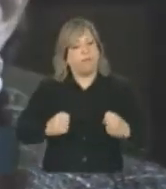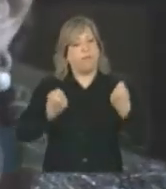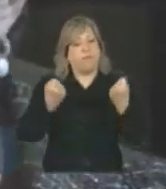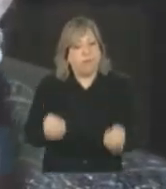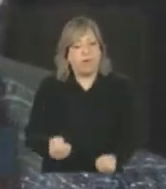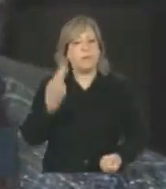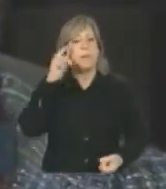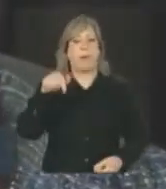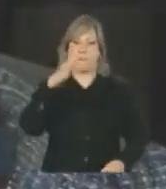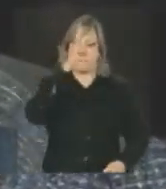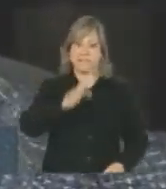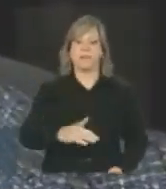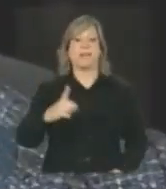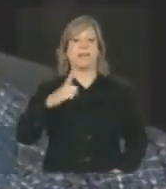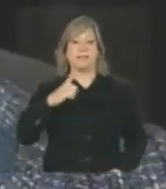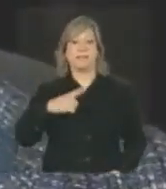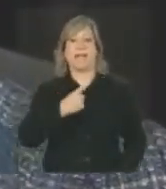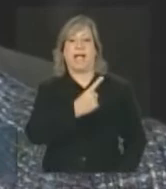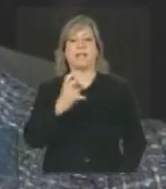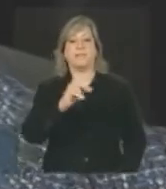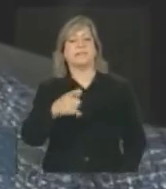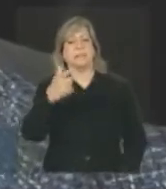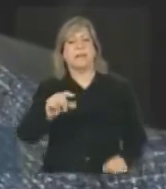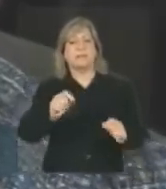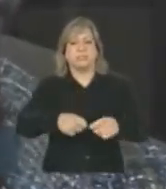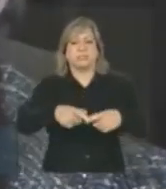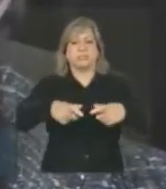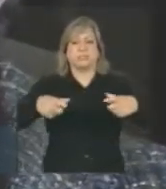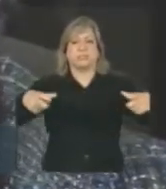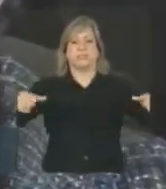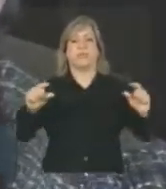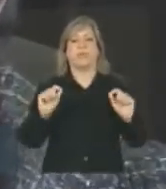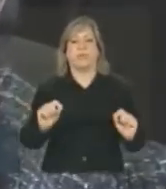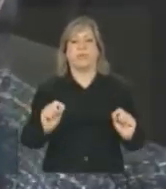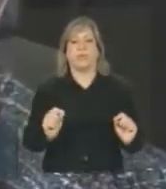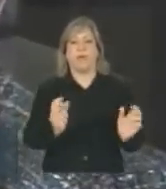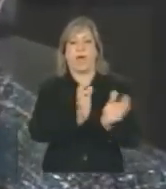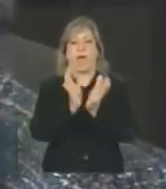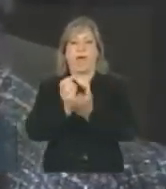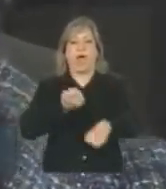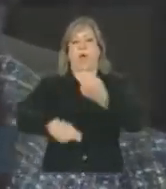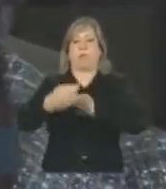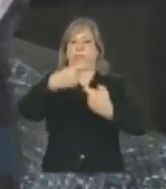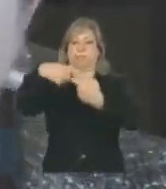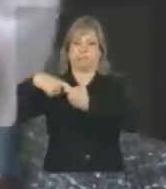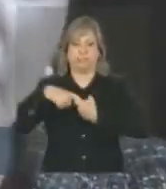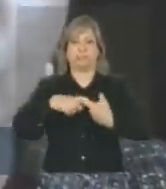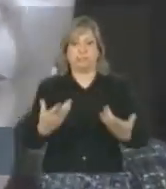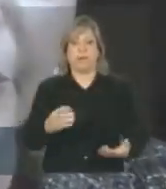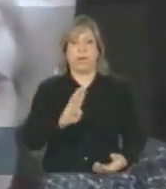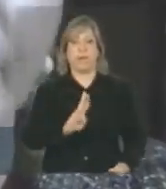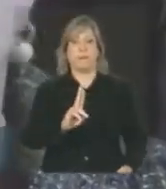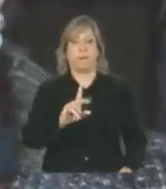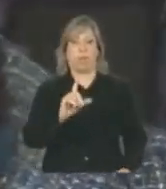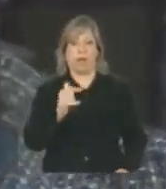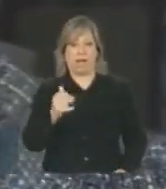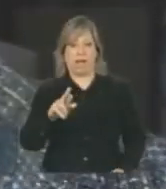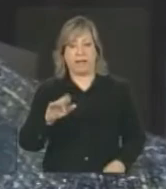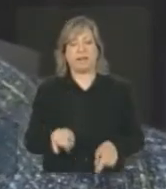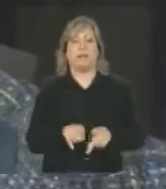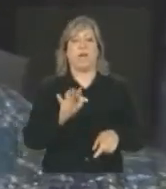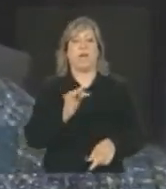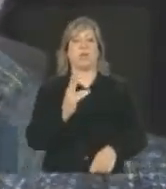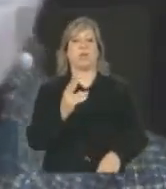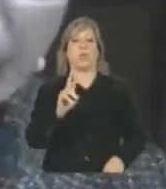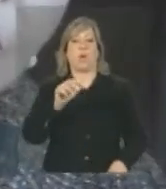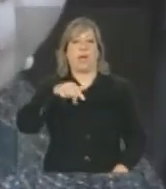para que o Brasil tenha cada vez mais a expansão das suas áreas de comércio. A Bulgária, a Turquia e outras